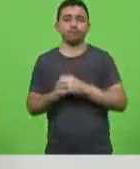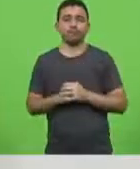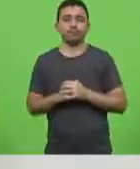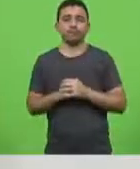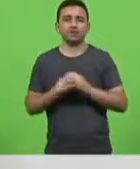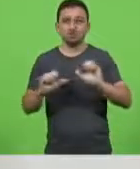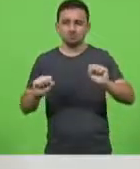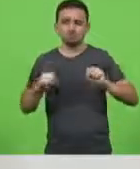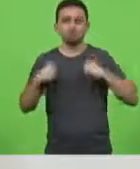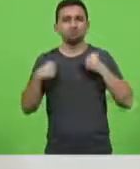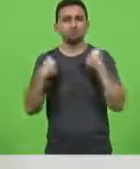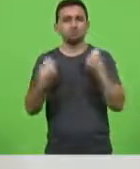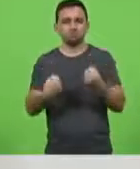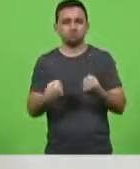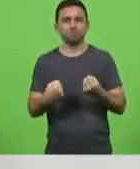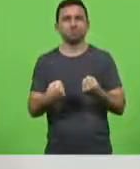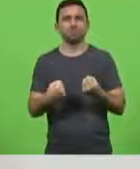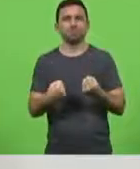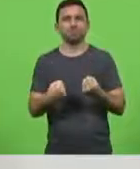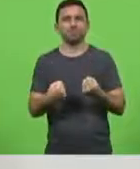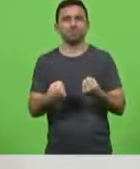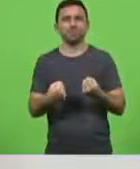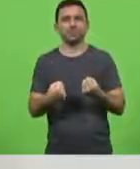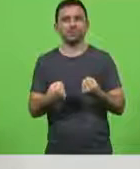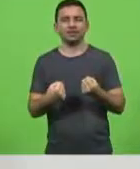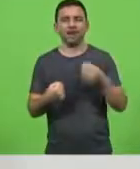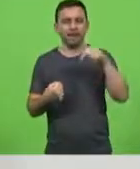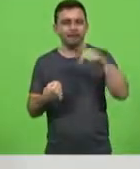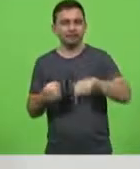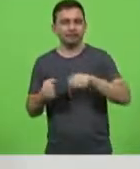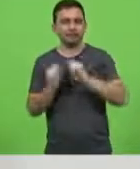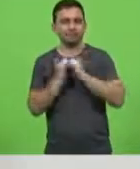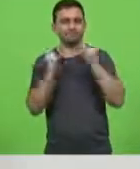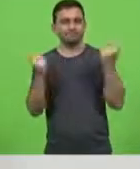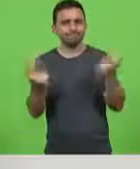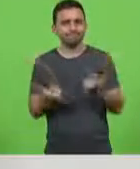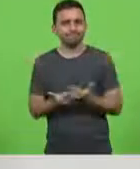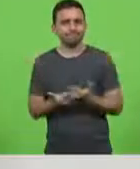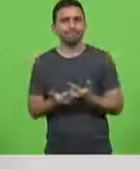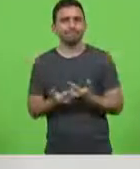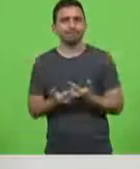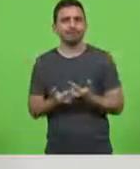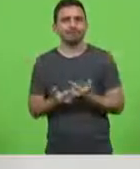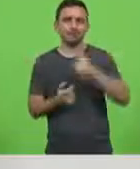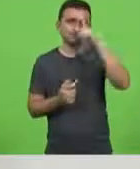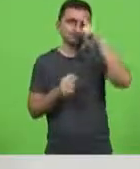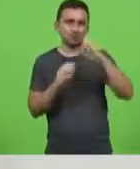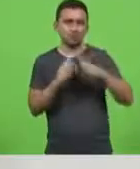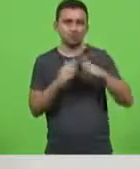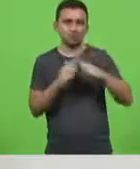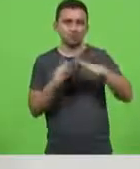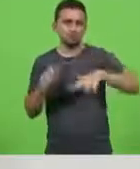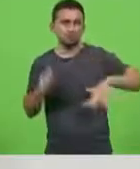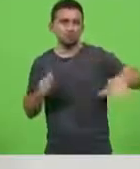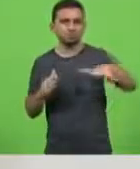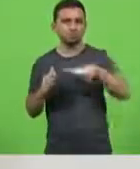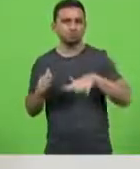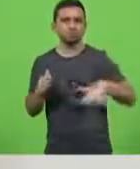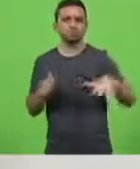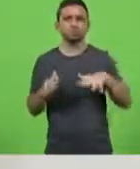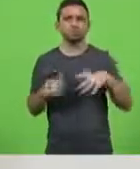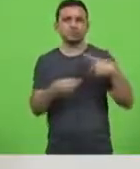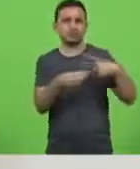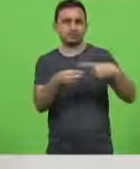esforço deste parlamento da rede hospitalar de santa catarina dos